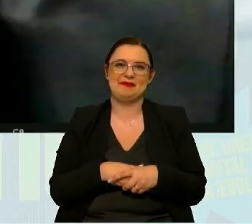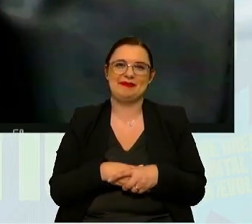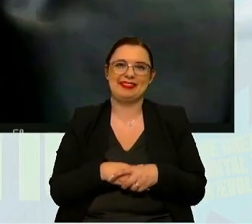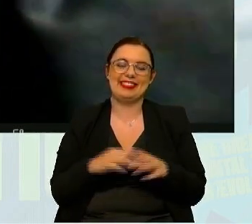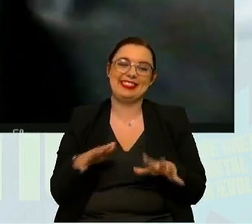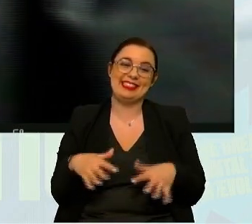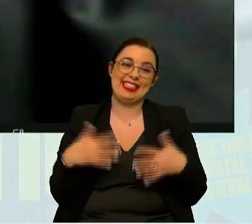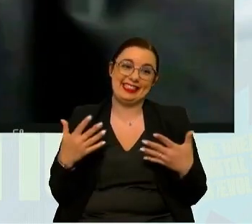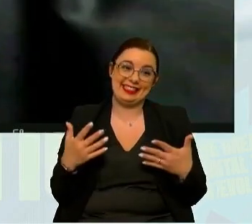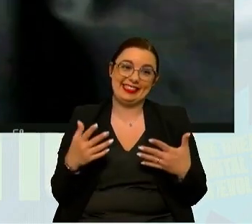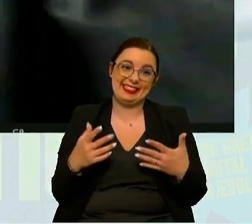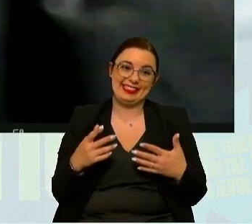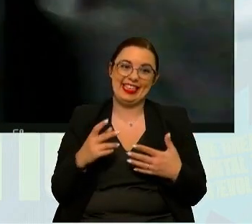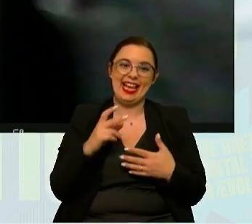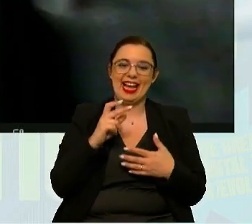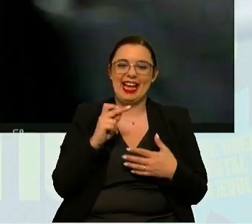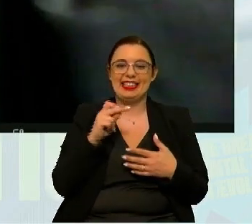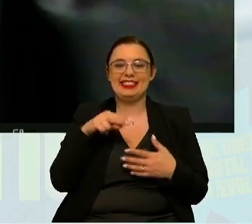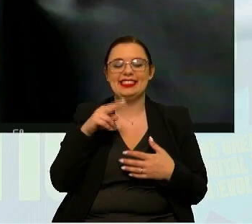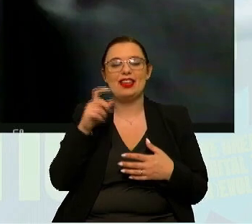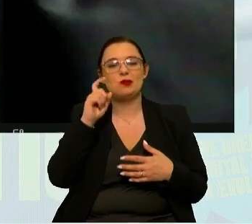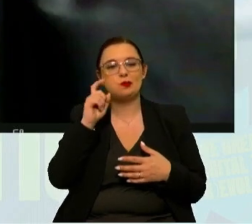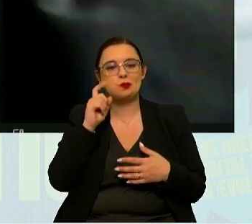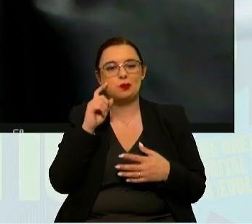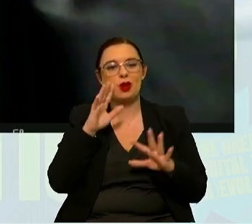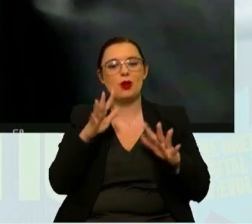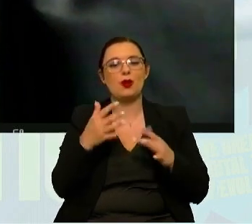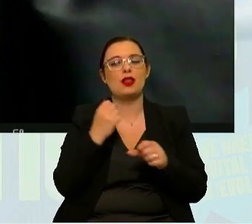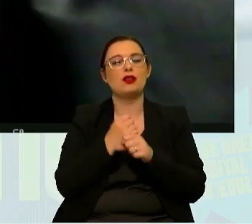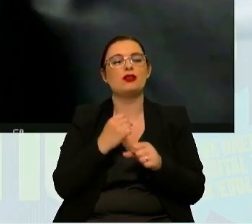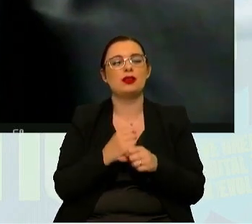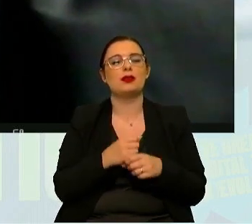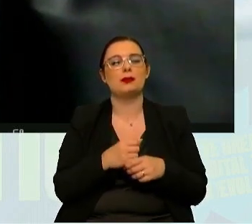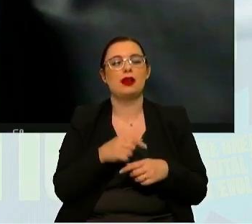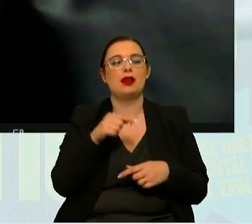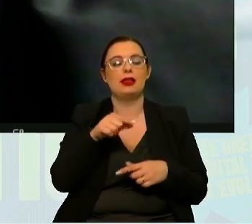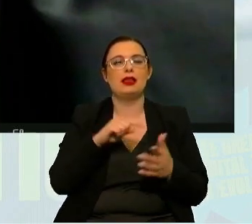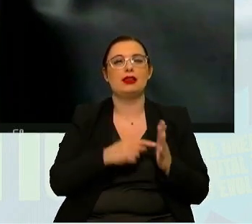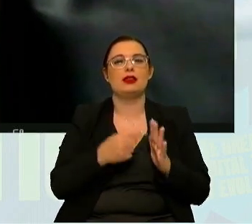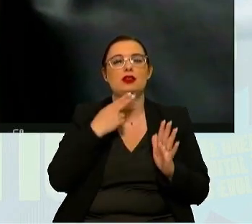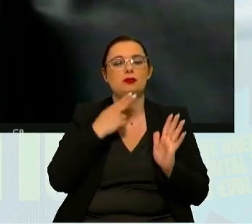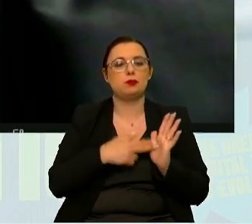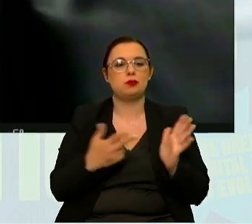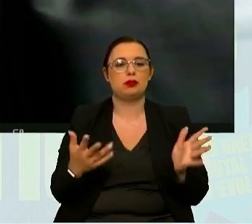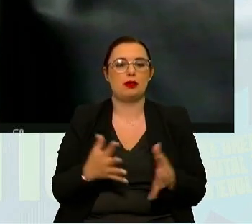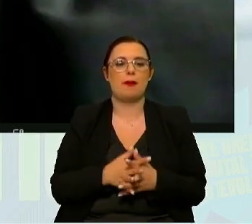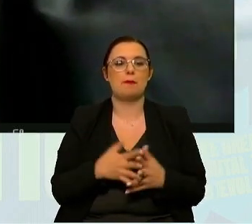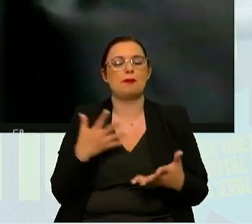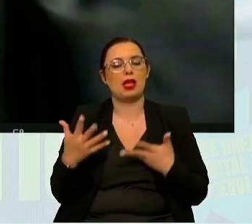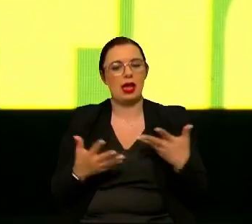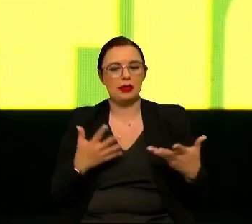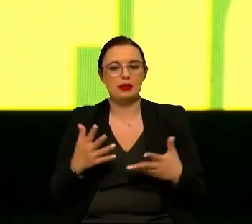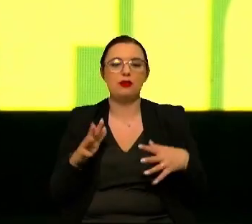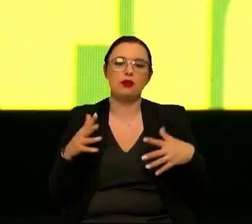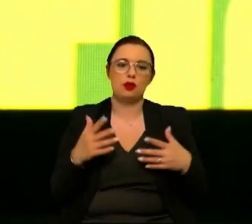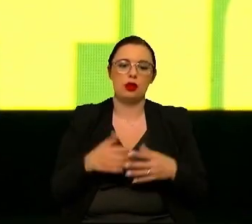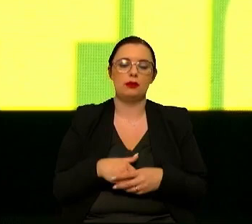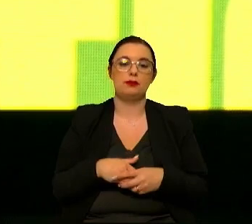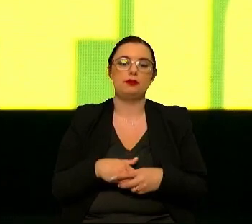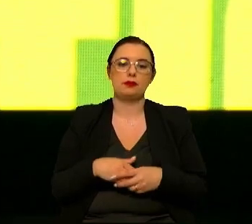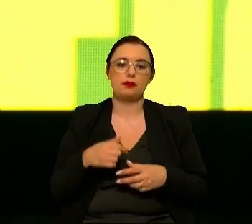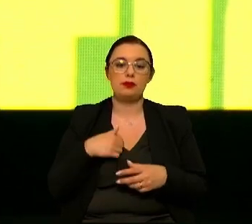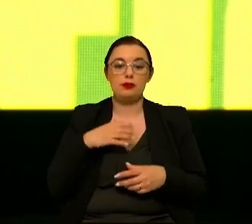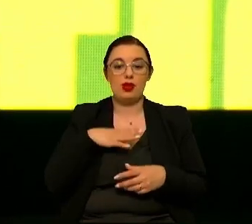então a NSR quiser uma pela segurança qual é o papel da NSR nos testes reais vai ter um papel ativo que papel é que vê eu queria